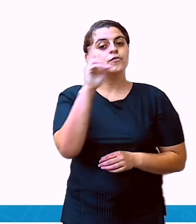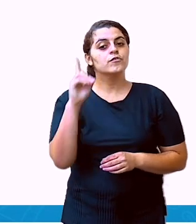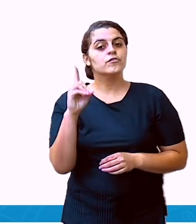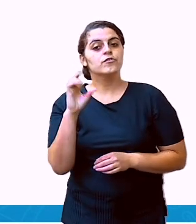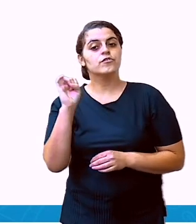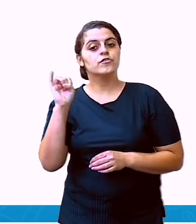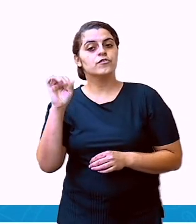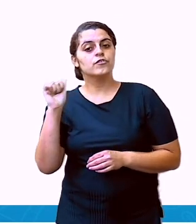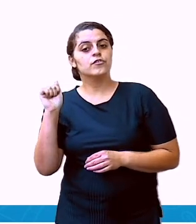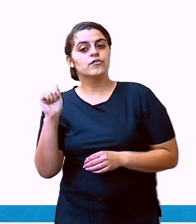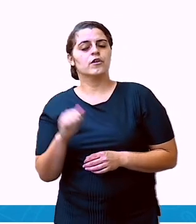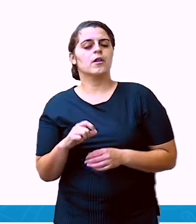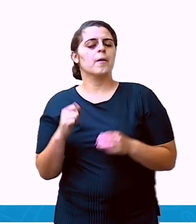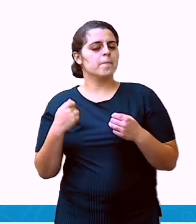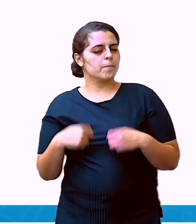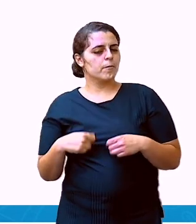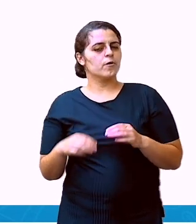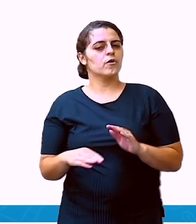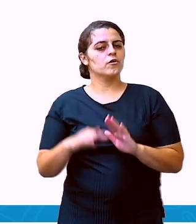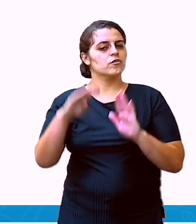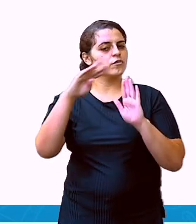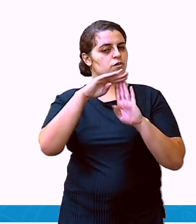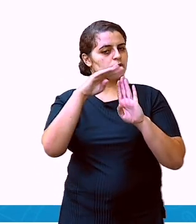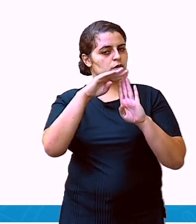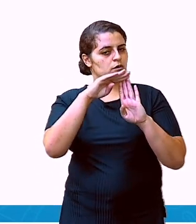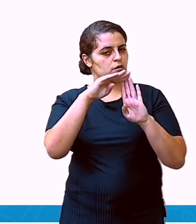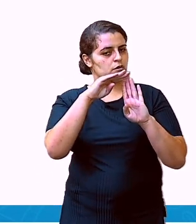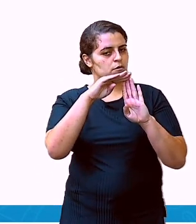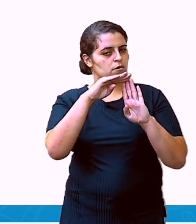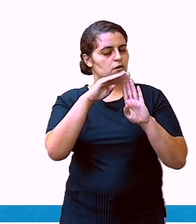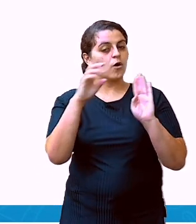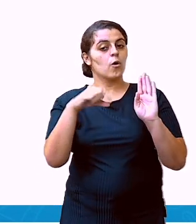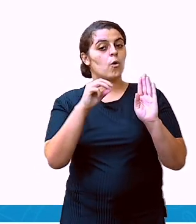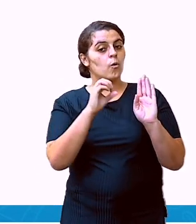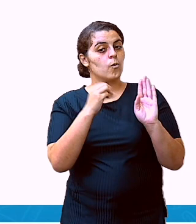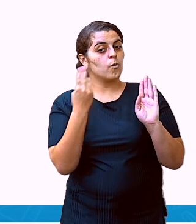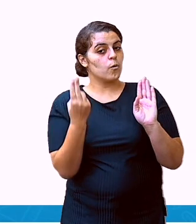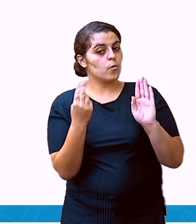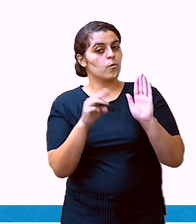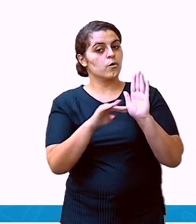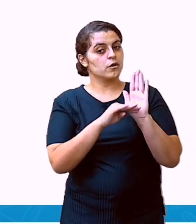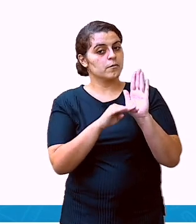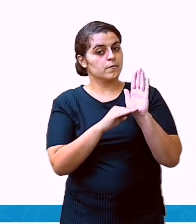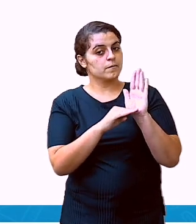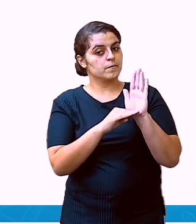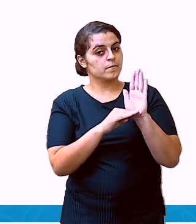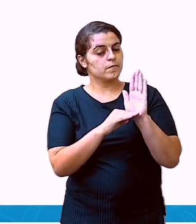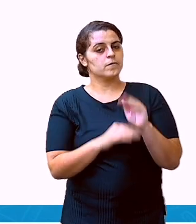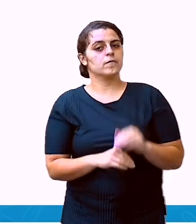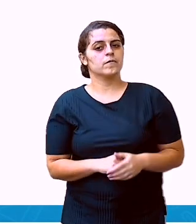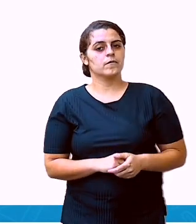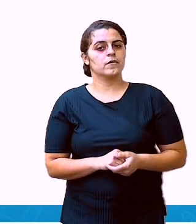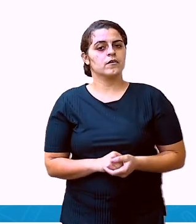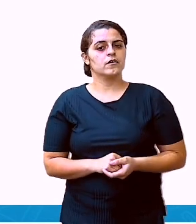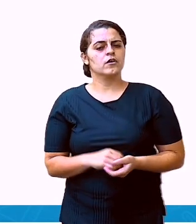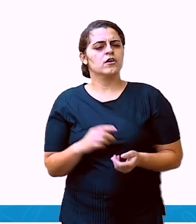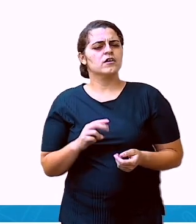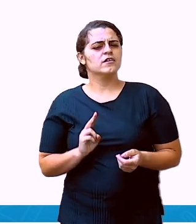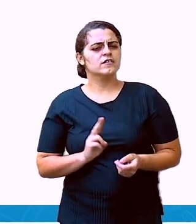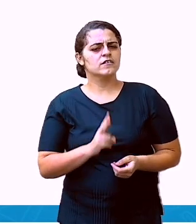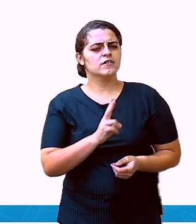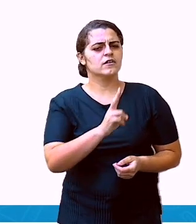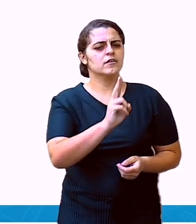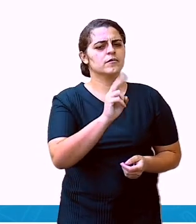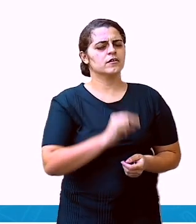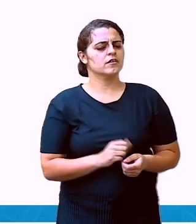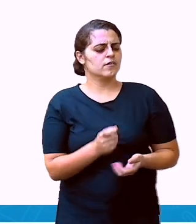Lembrando que ela pode vir em cima do bilhete ou embaixo do bilhete. E toda vez